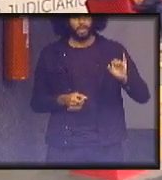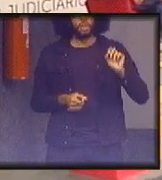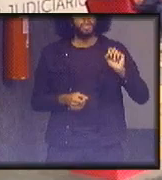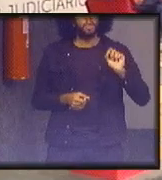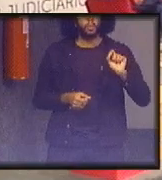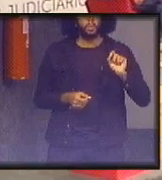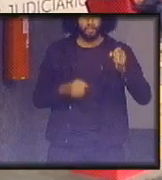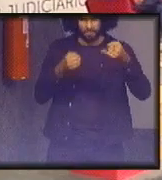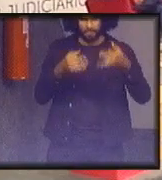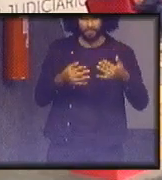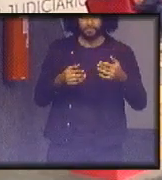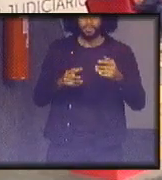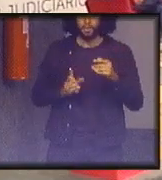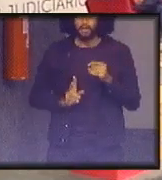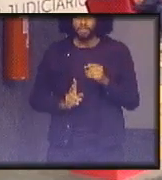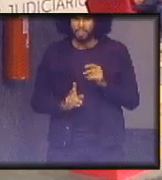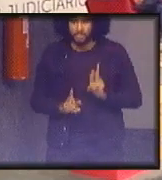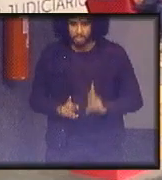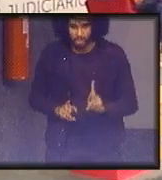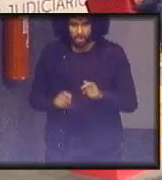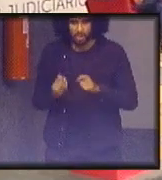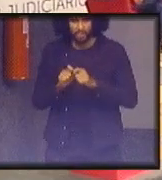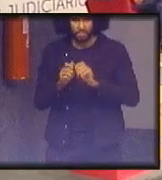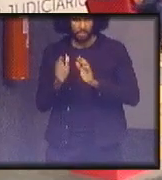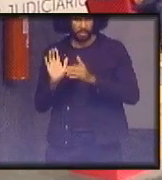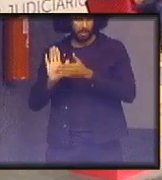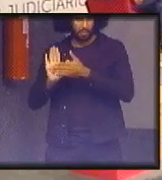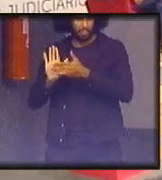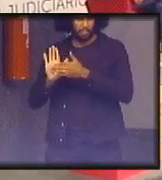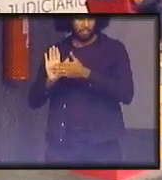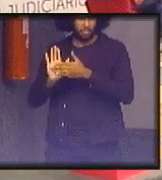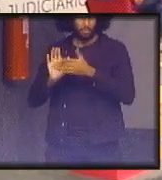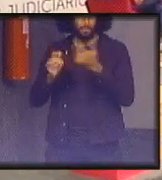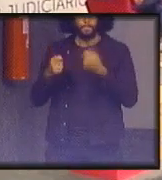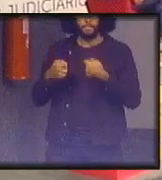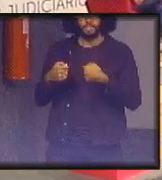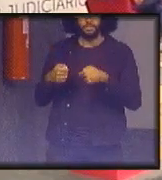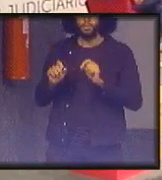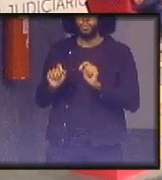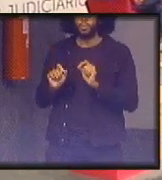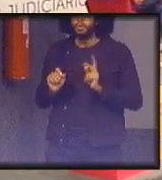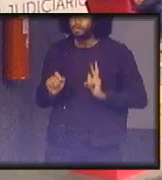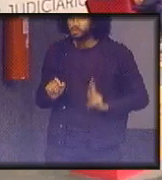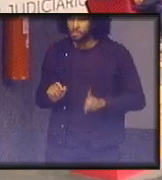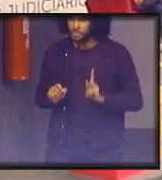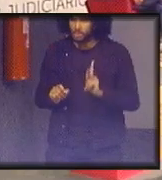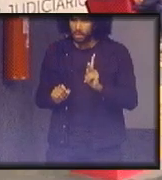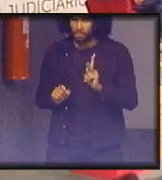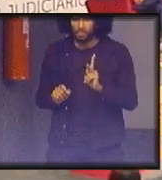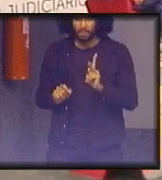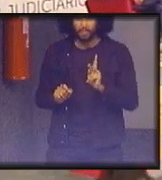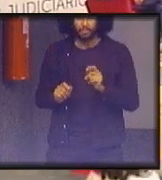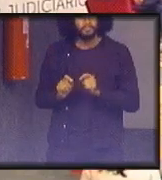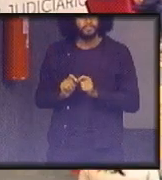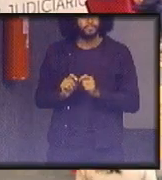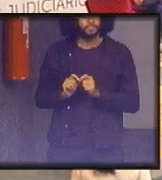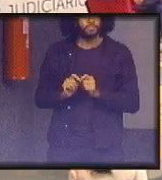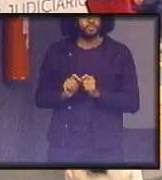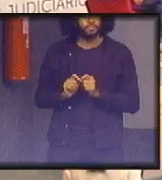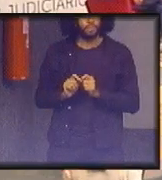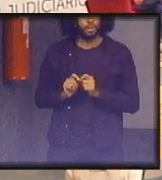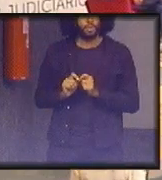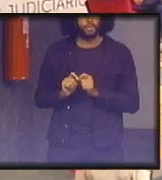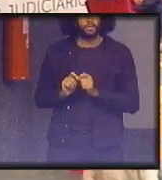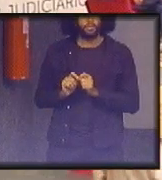toda vez que você vai propor alguma coisa você tem que constantemente fazer um